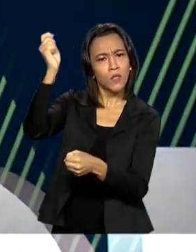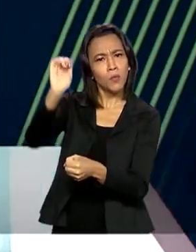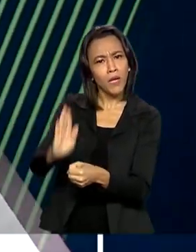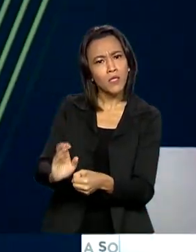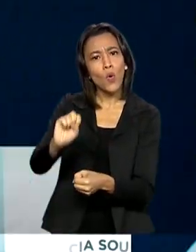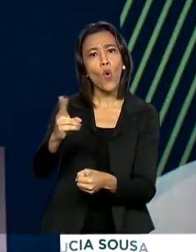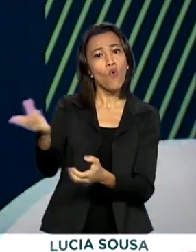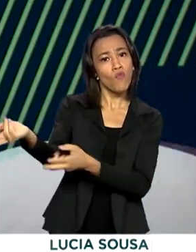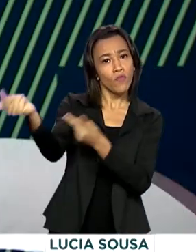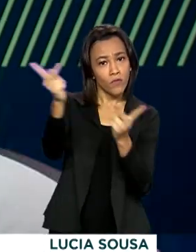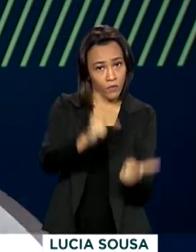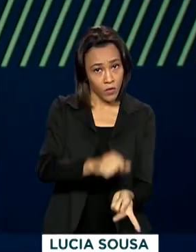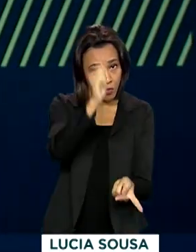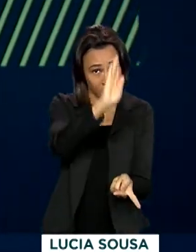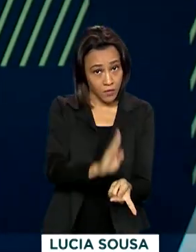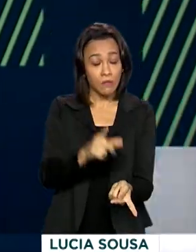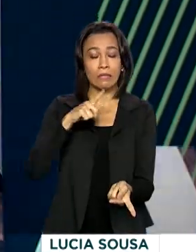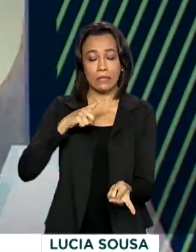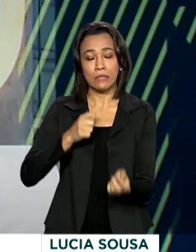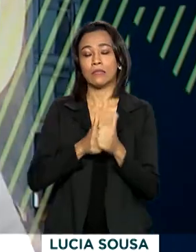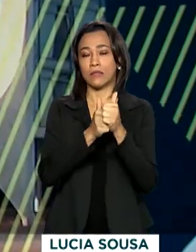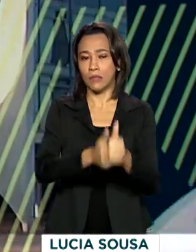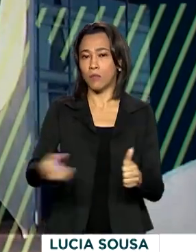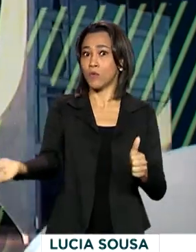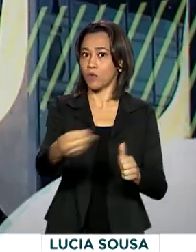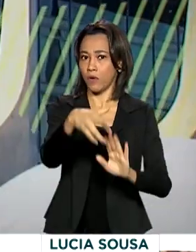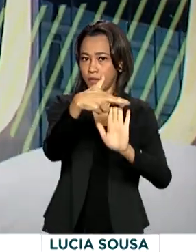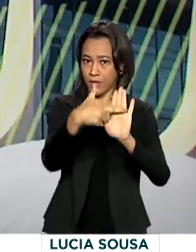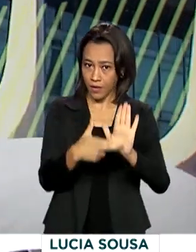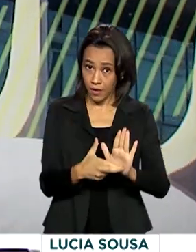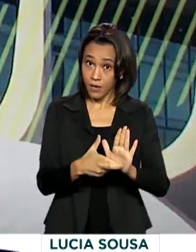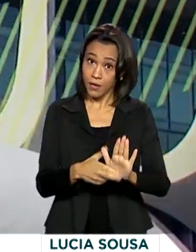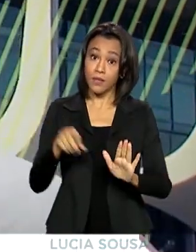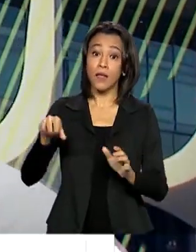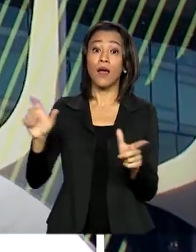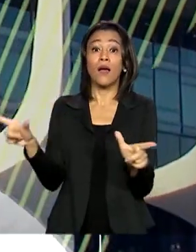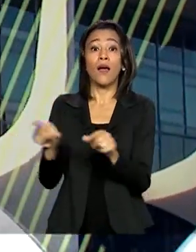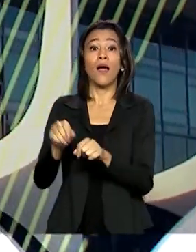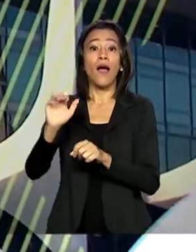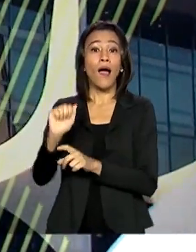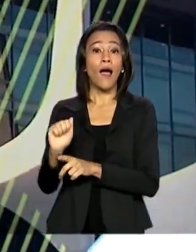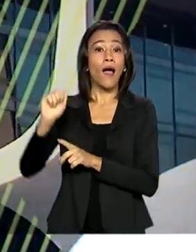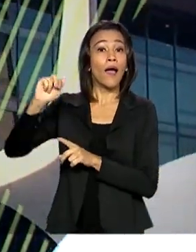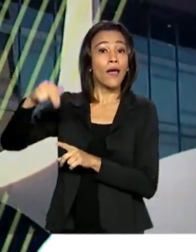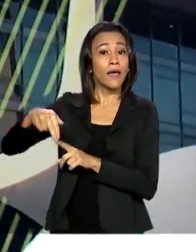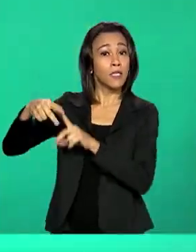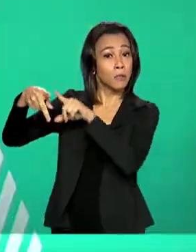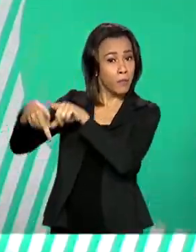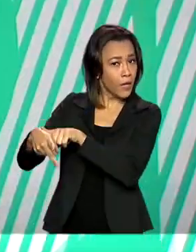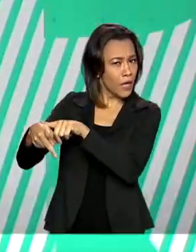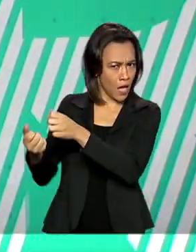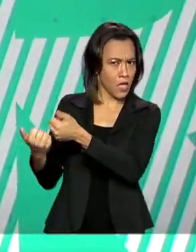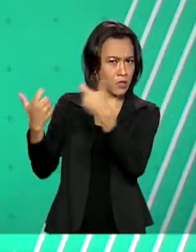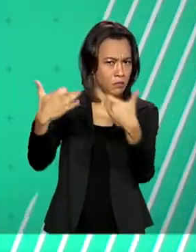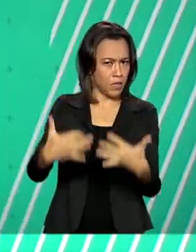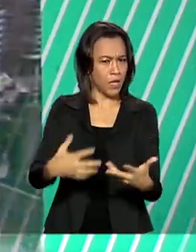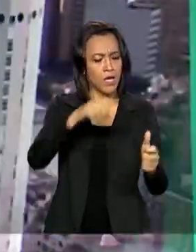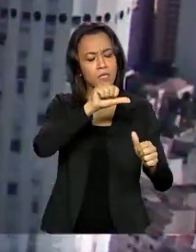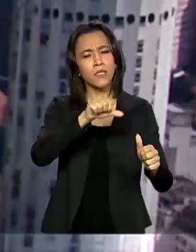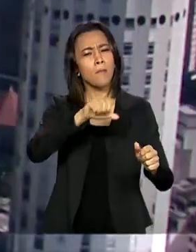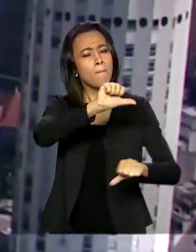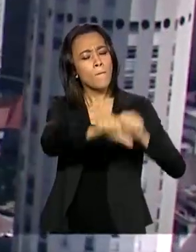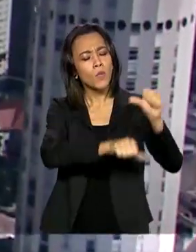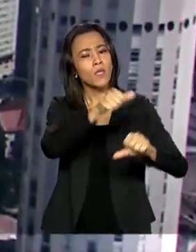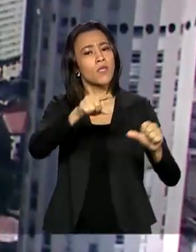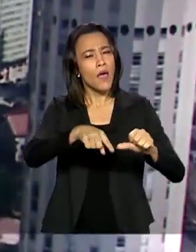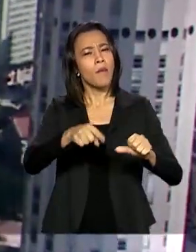ou importada deve seguir um novo padrão de qualidade. Segundo a ANP, Agência Nacional do Petróleo, as mudanças são para aumentar